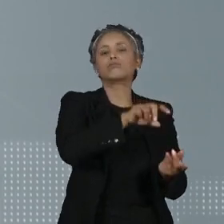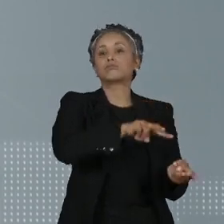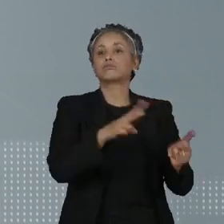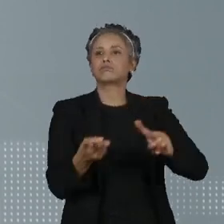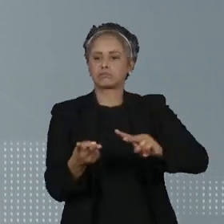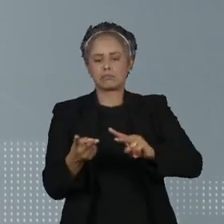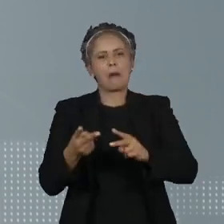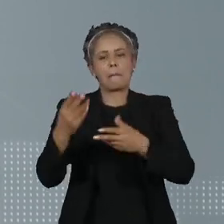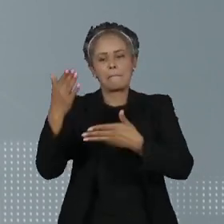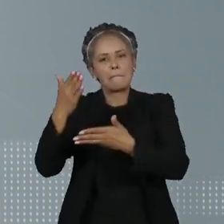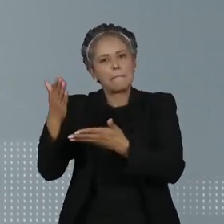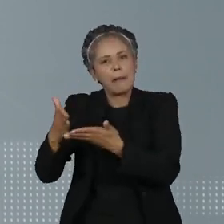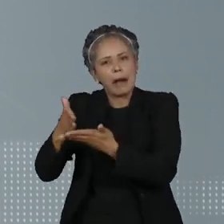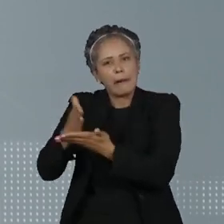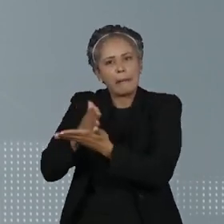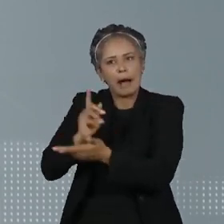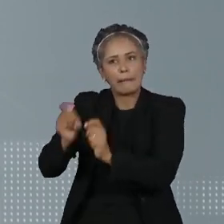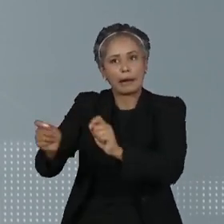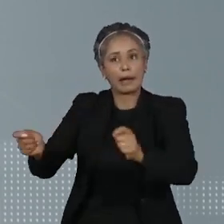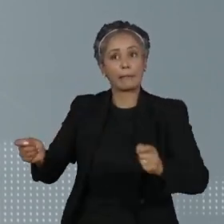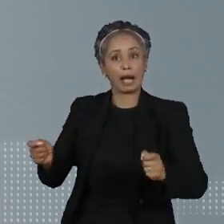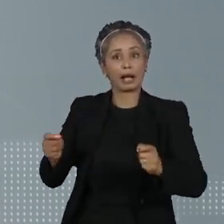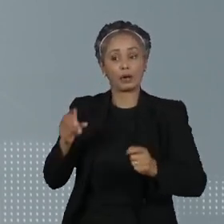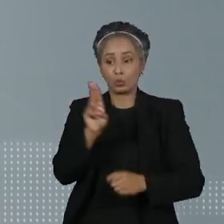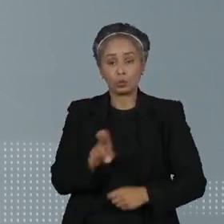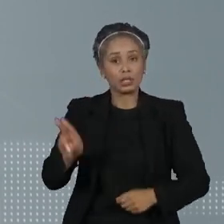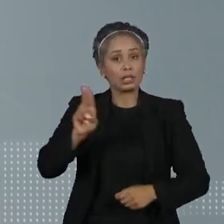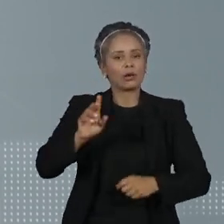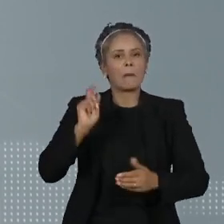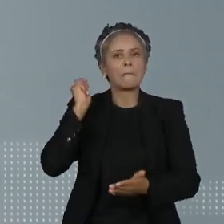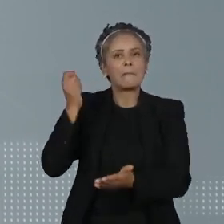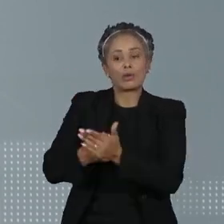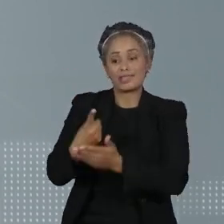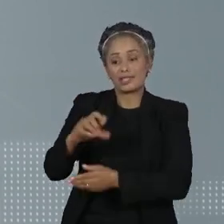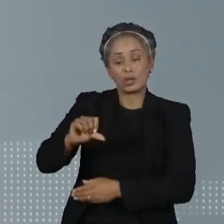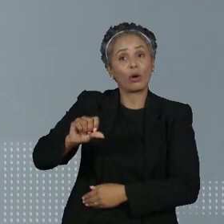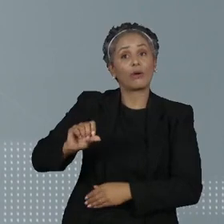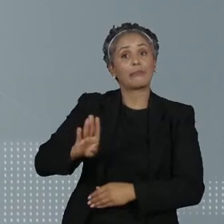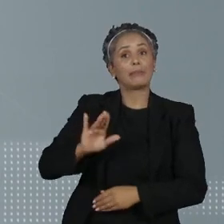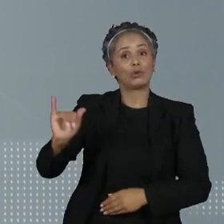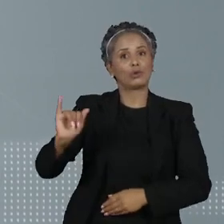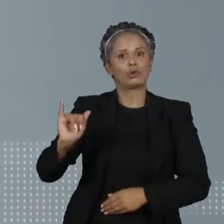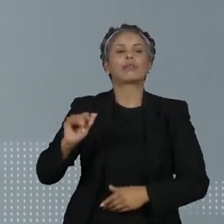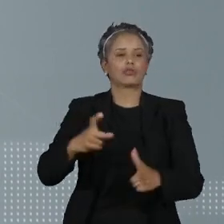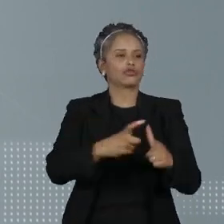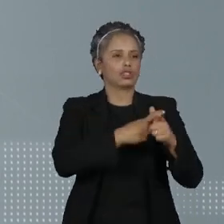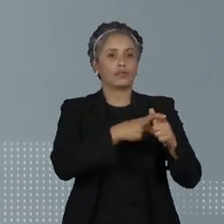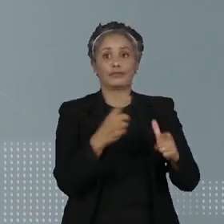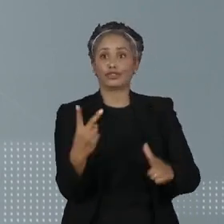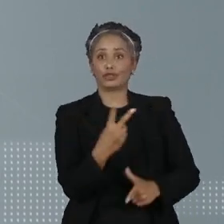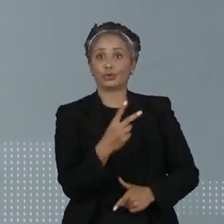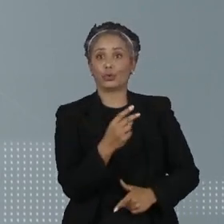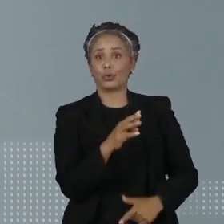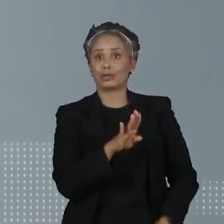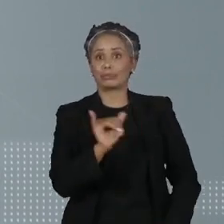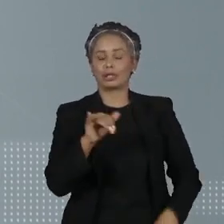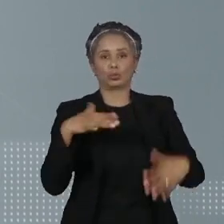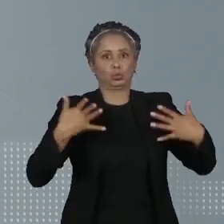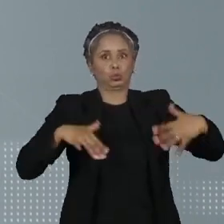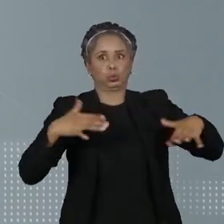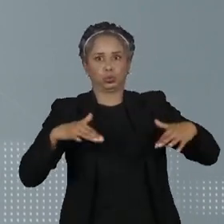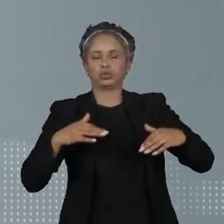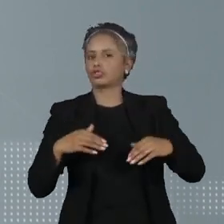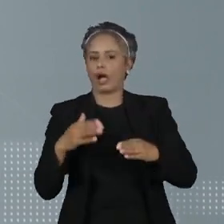com pouco mais de 19 bilhões e ficou devendo outros 22 bilhões, que foram jogados para